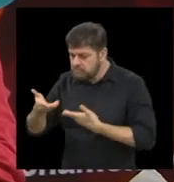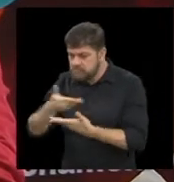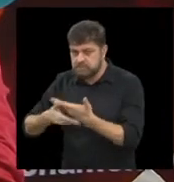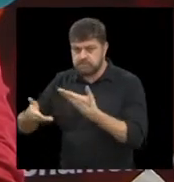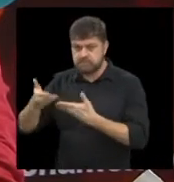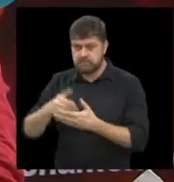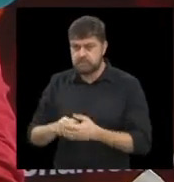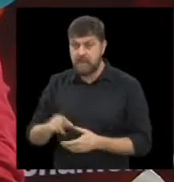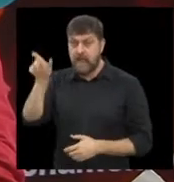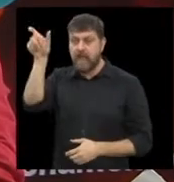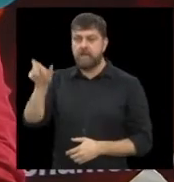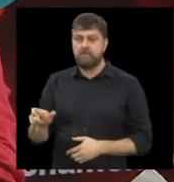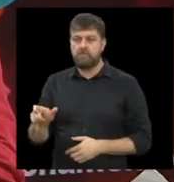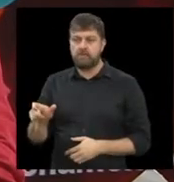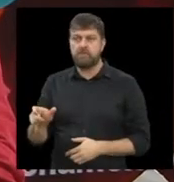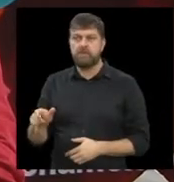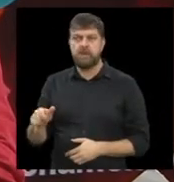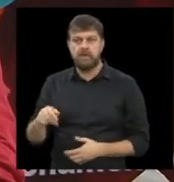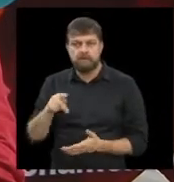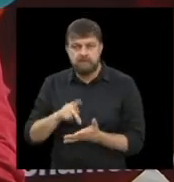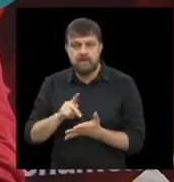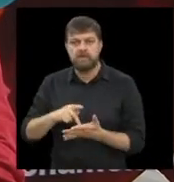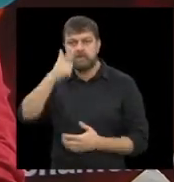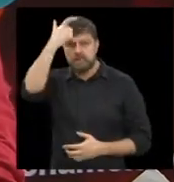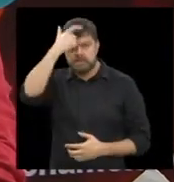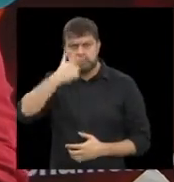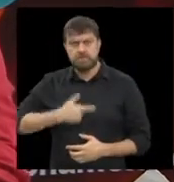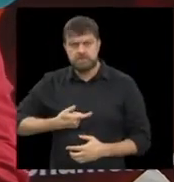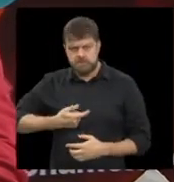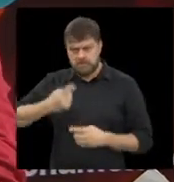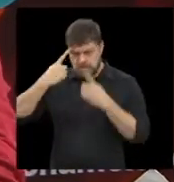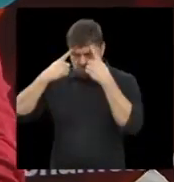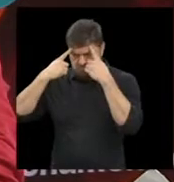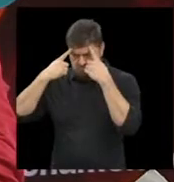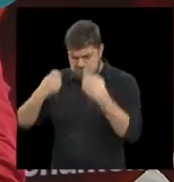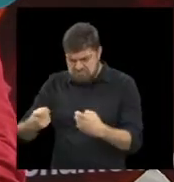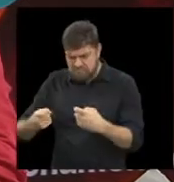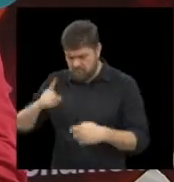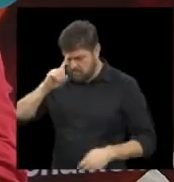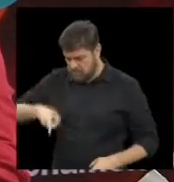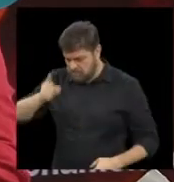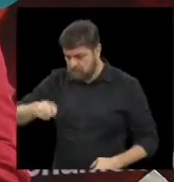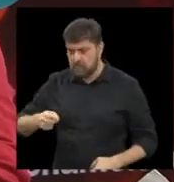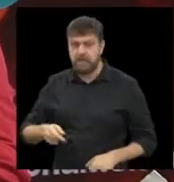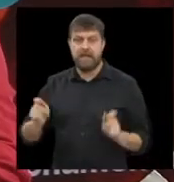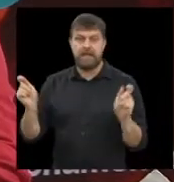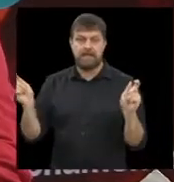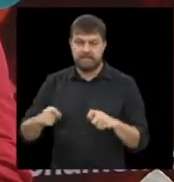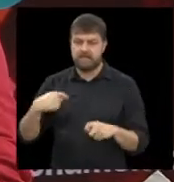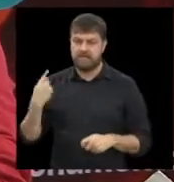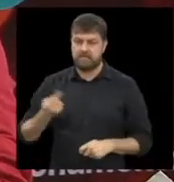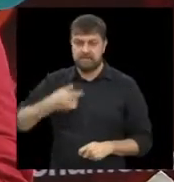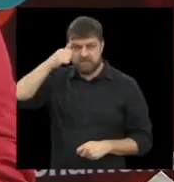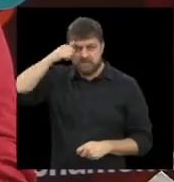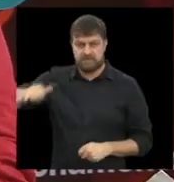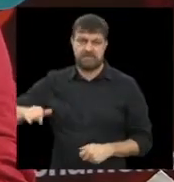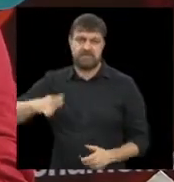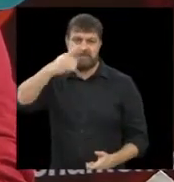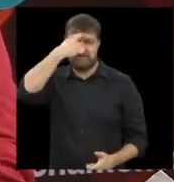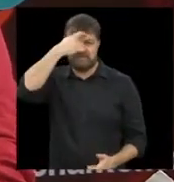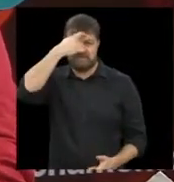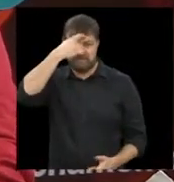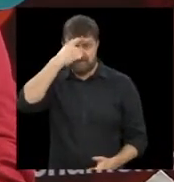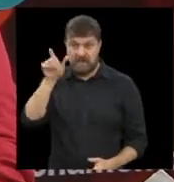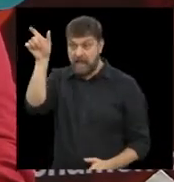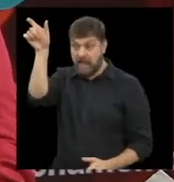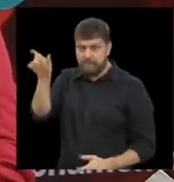não quero mais. Quer dizer assim, então assim, existe como prevenir, existe como a gente conscientizar. É que as pessoas pensam, ah,